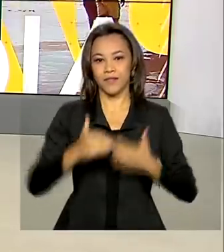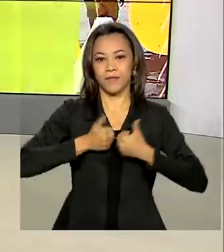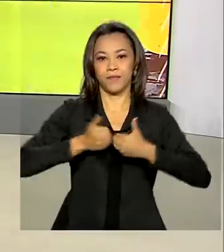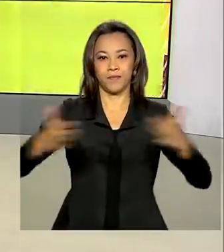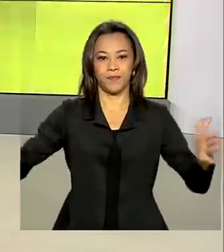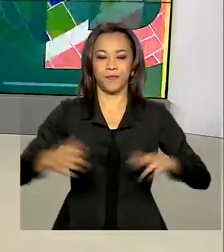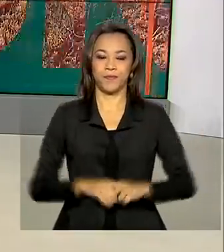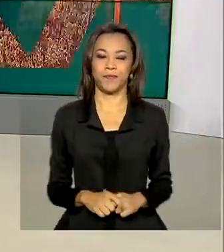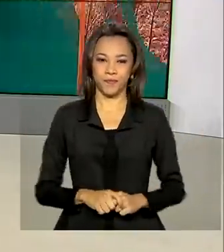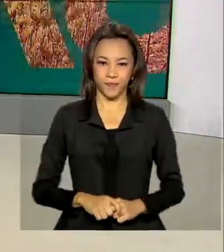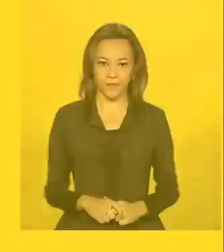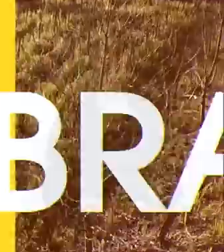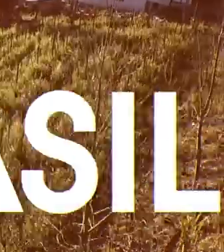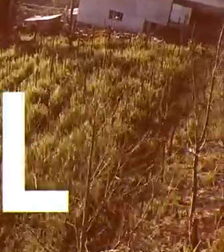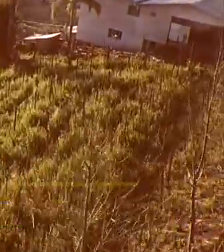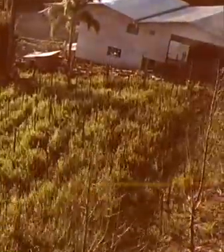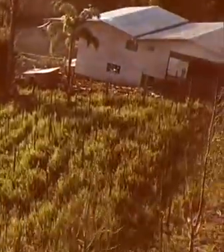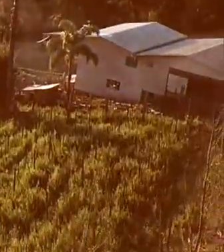já está no ar.